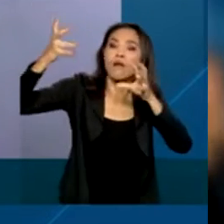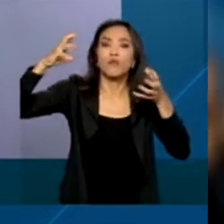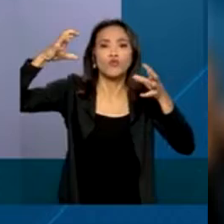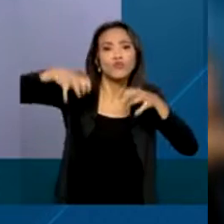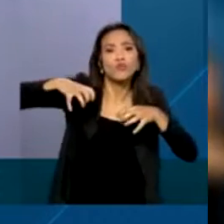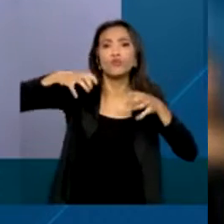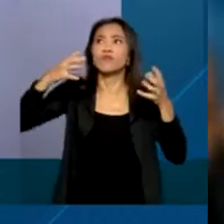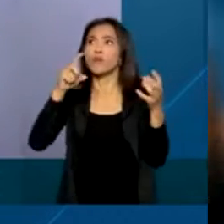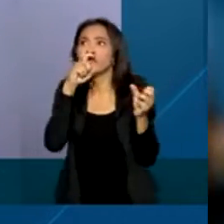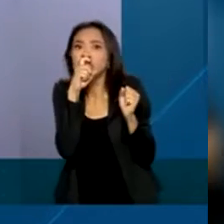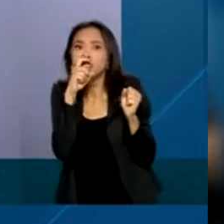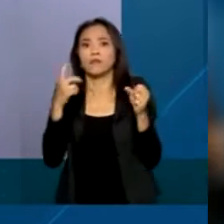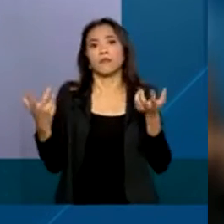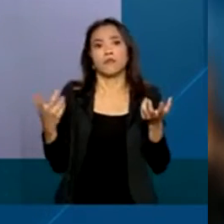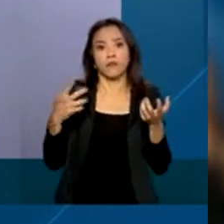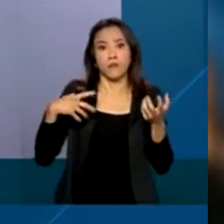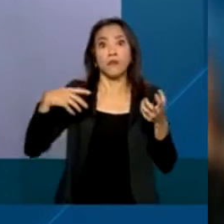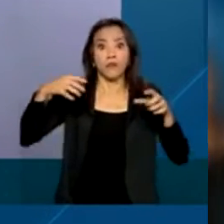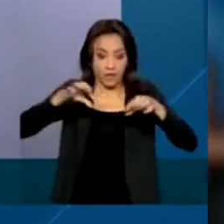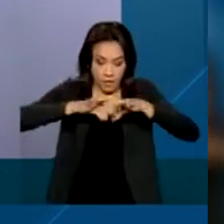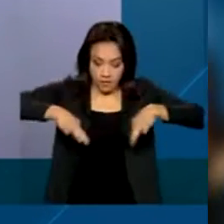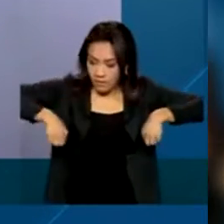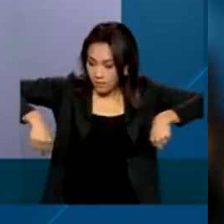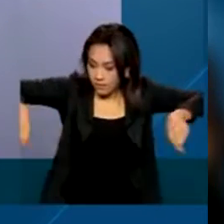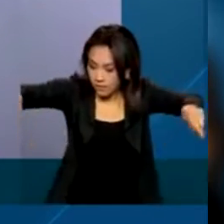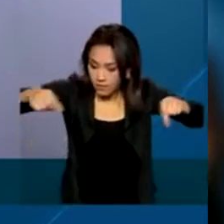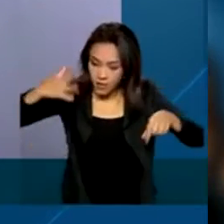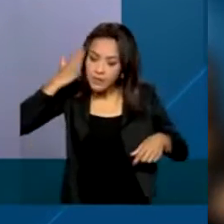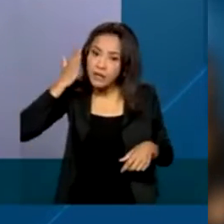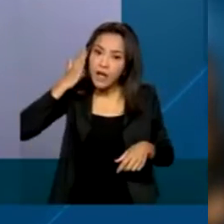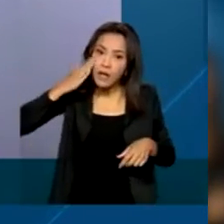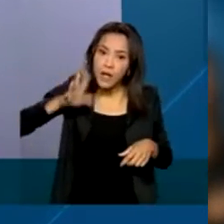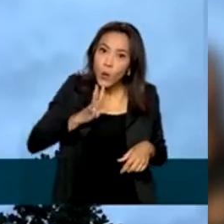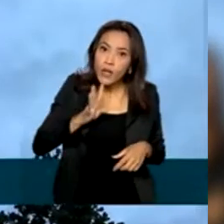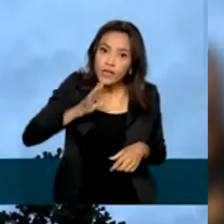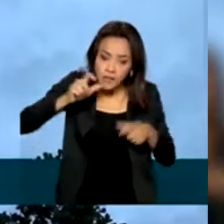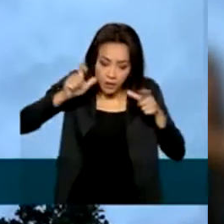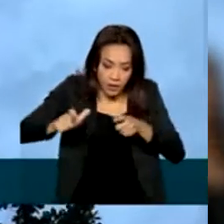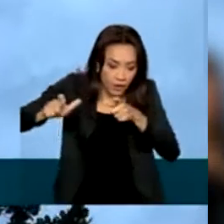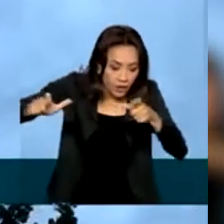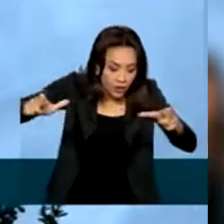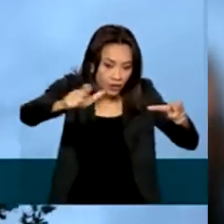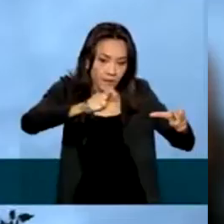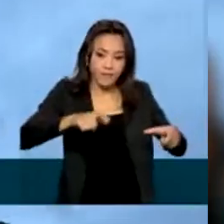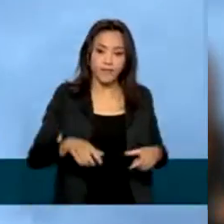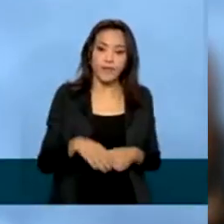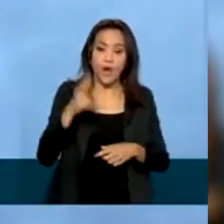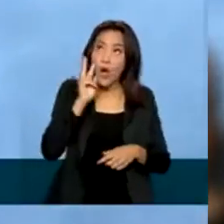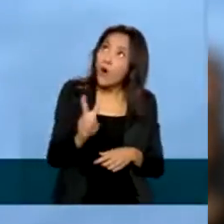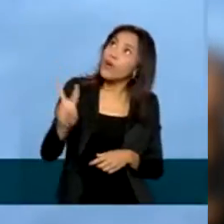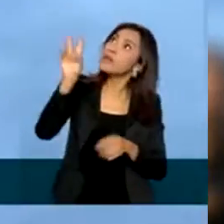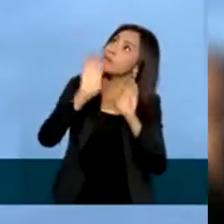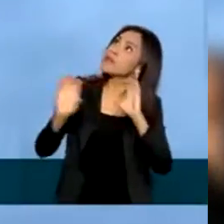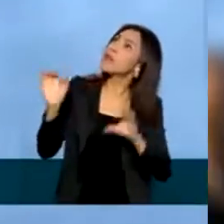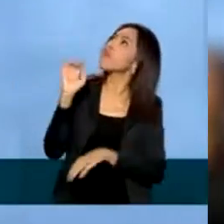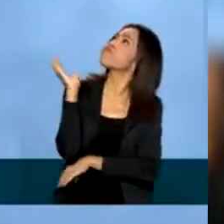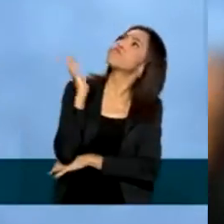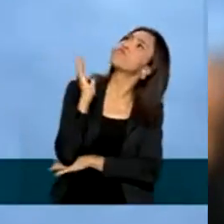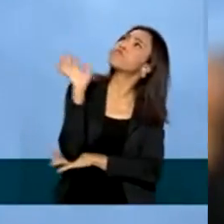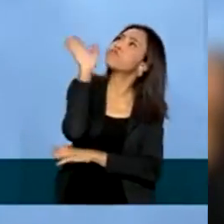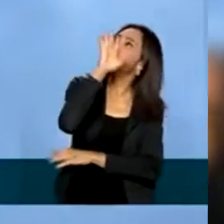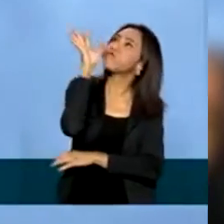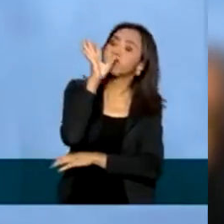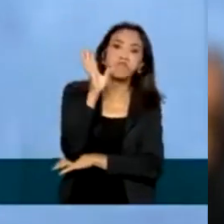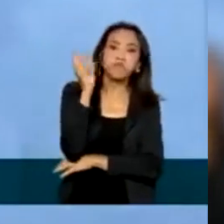a parte hidrográfica. Essa é uma aplicação muito importante do satélite. Olhando para o céu a gente não consegue ver, mas lá em